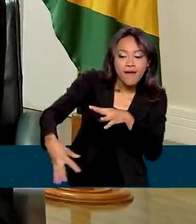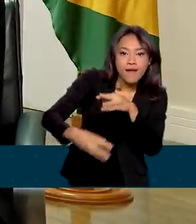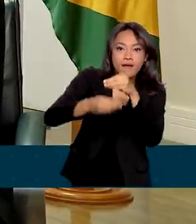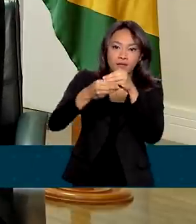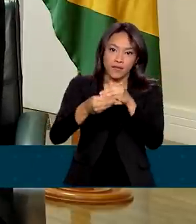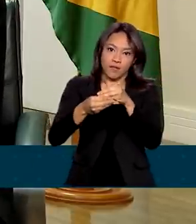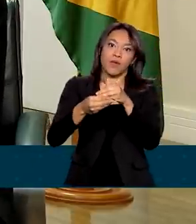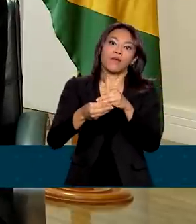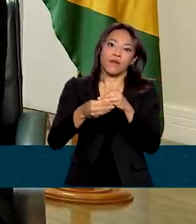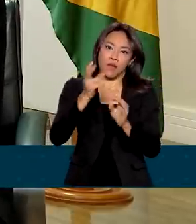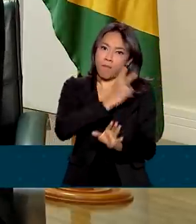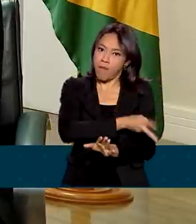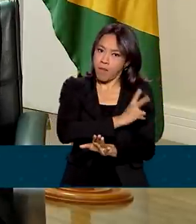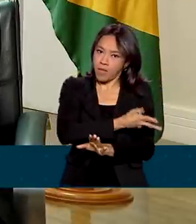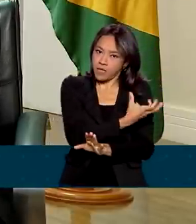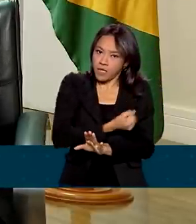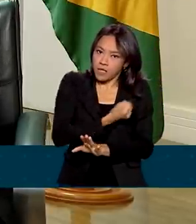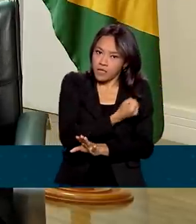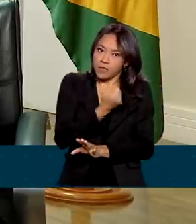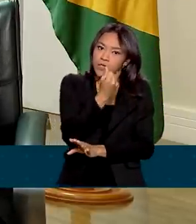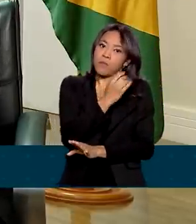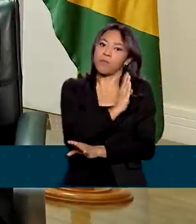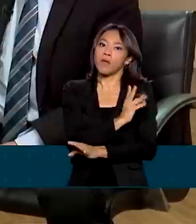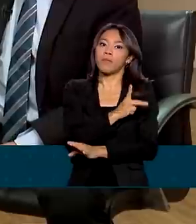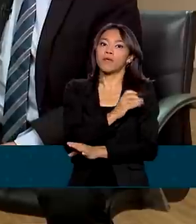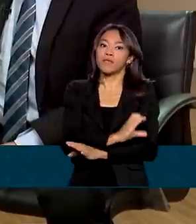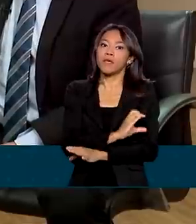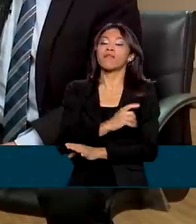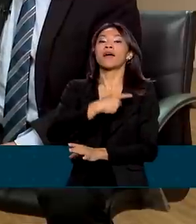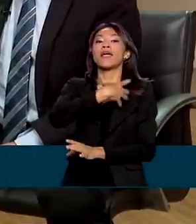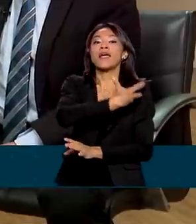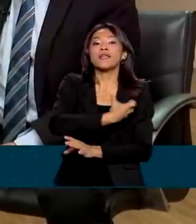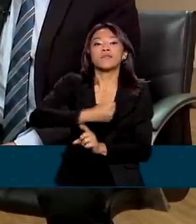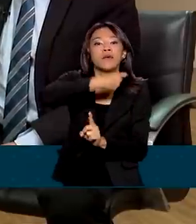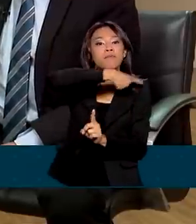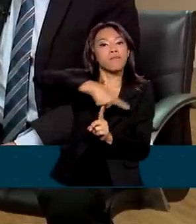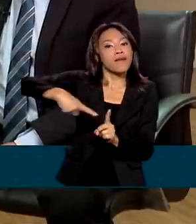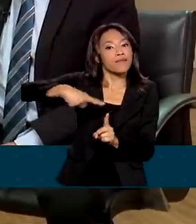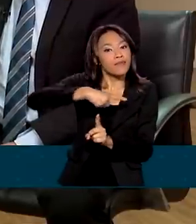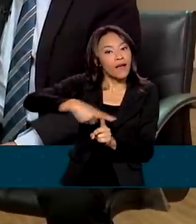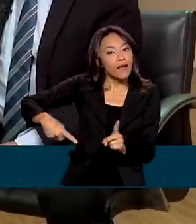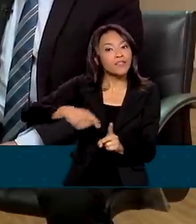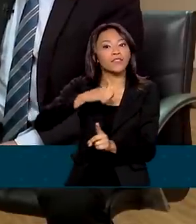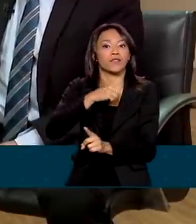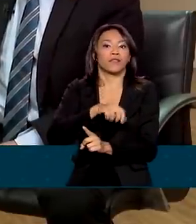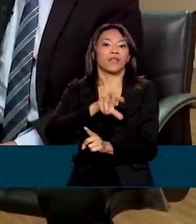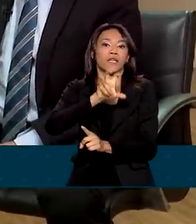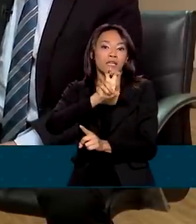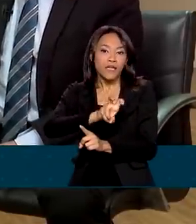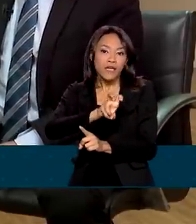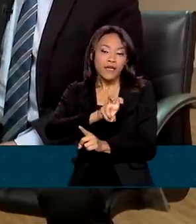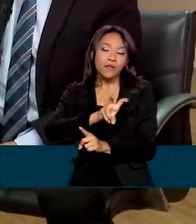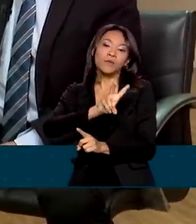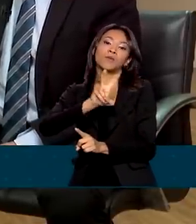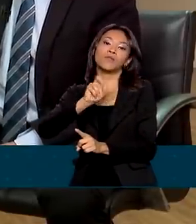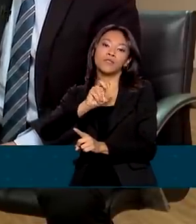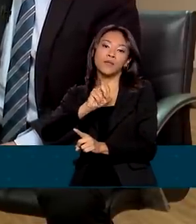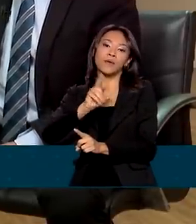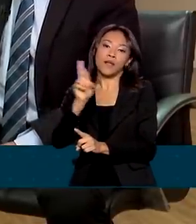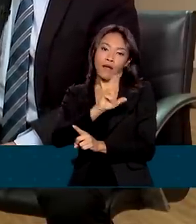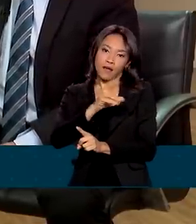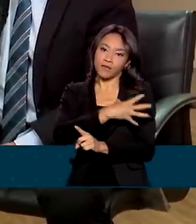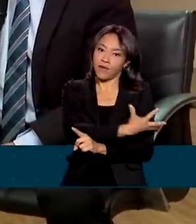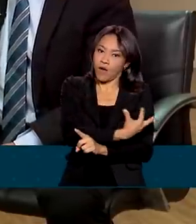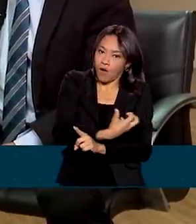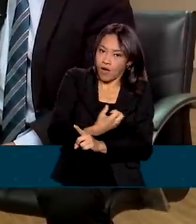ela permanece no programa e vai ficar ganhando metade do programa, R$ 550,00. E, além disso, vai ter o salário